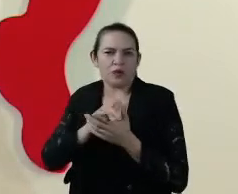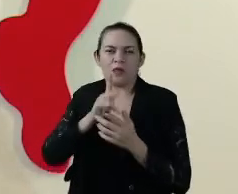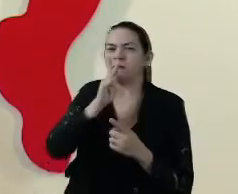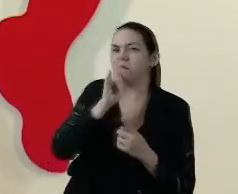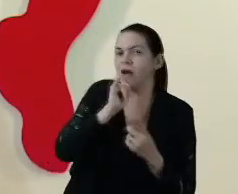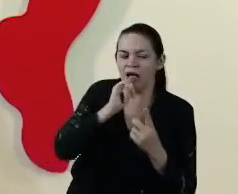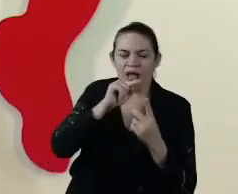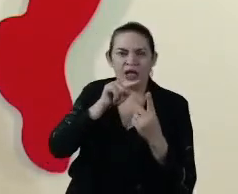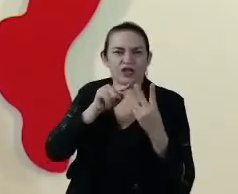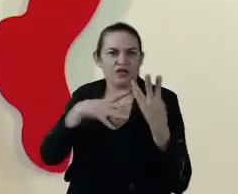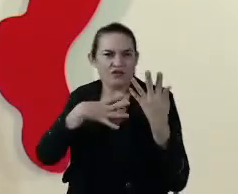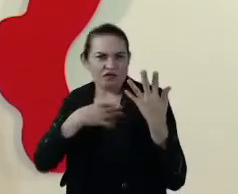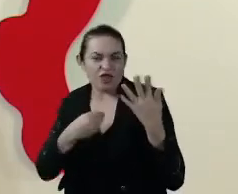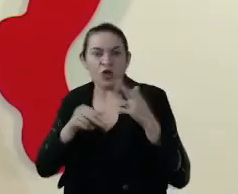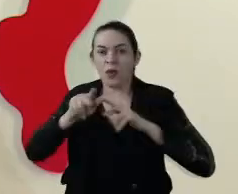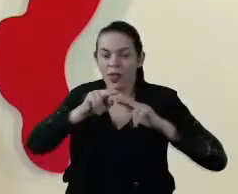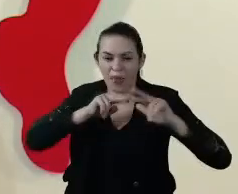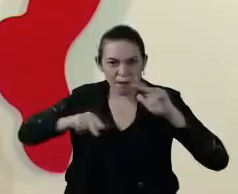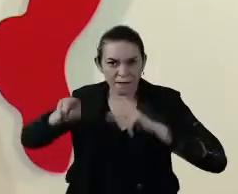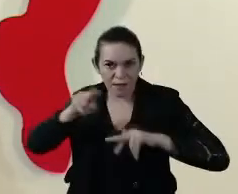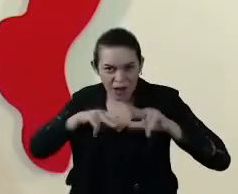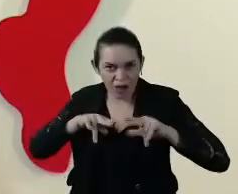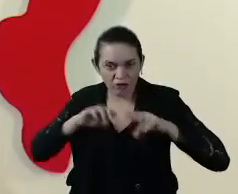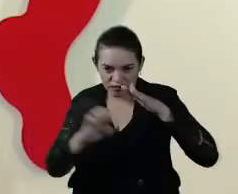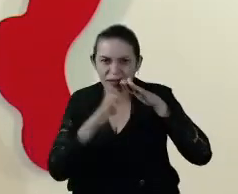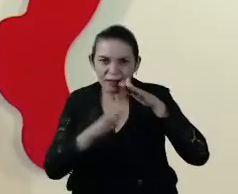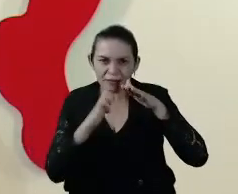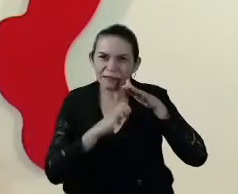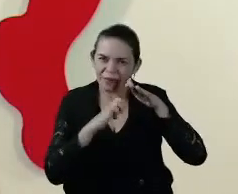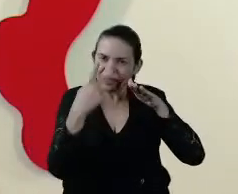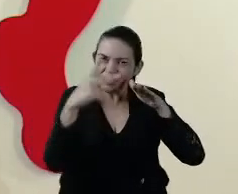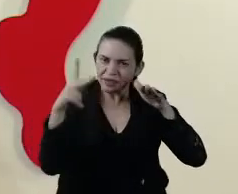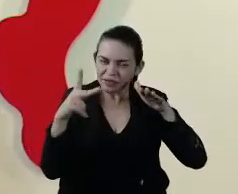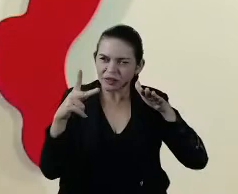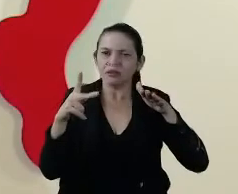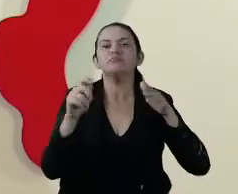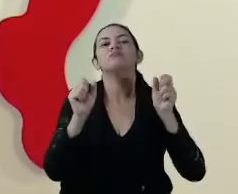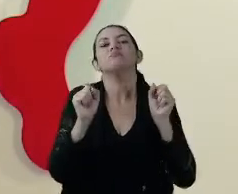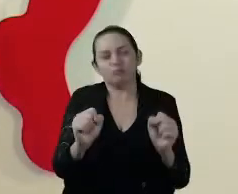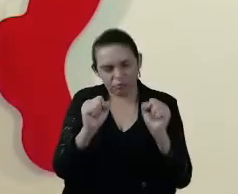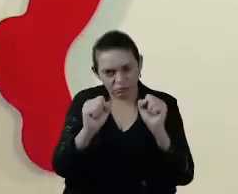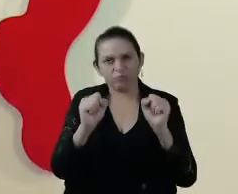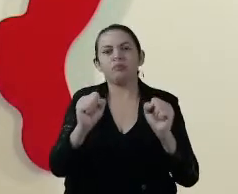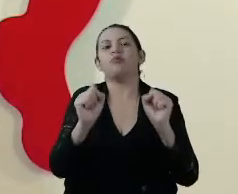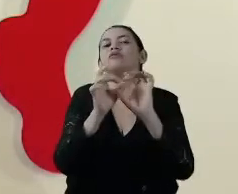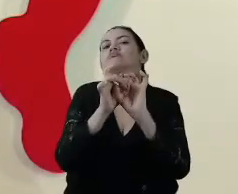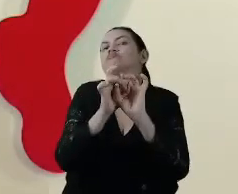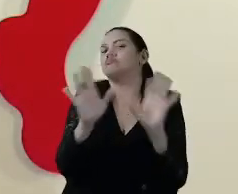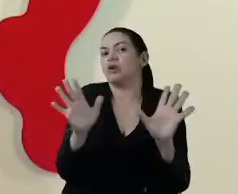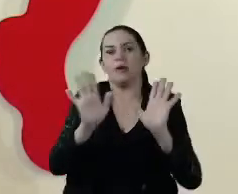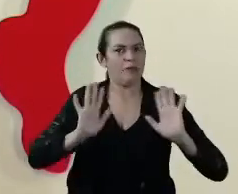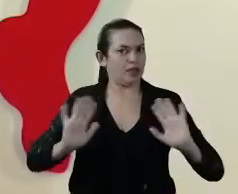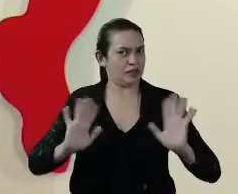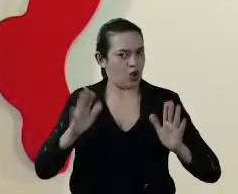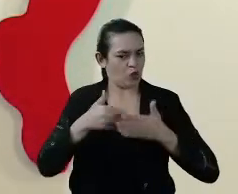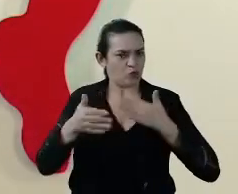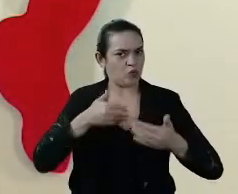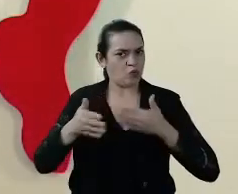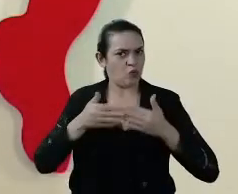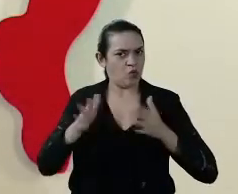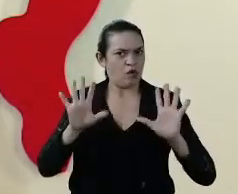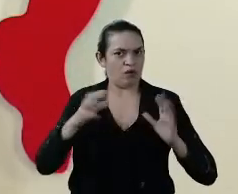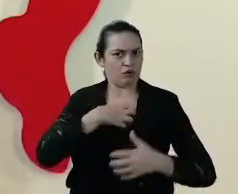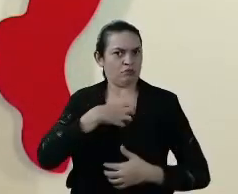pais, filhos, irmãos, enteados, essas empresas vão poder funcionar. Mas não de qualquer